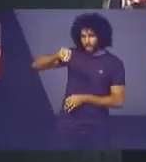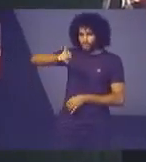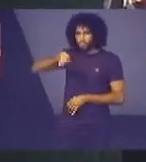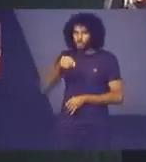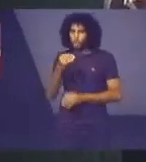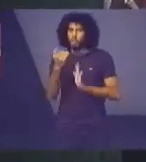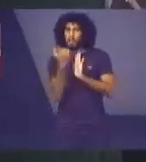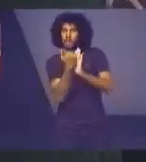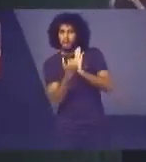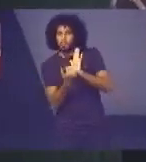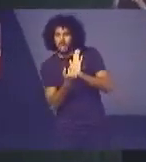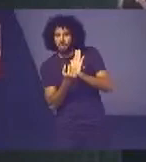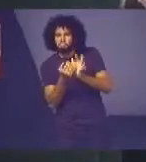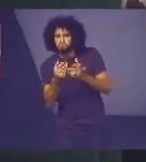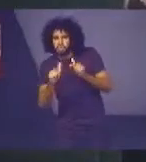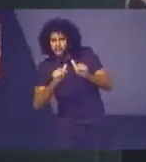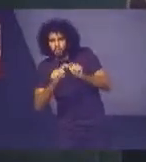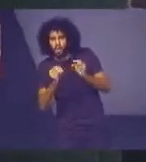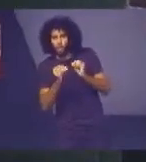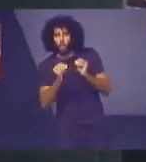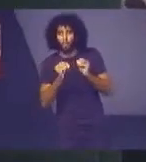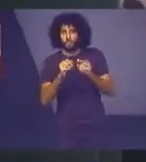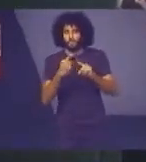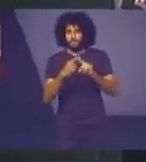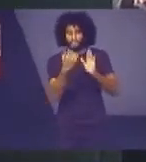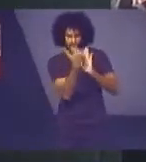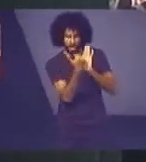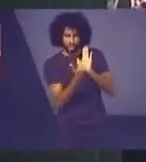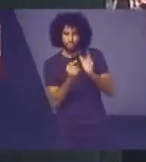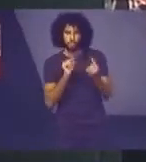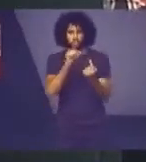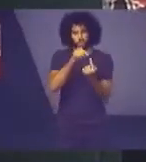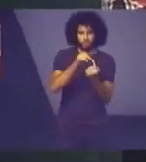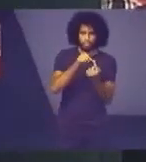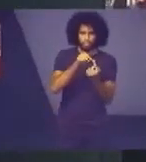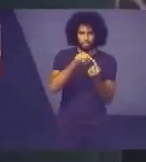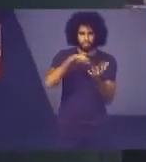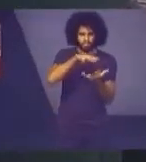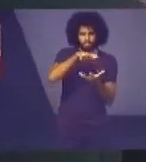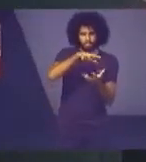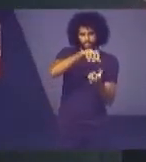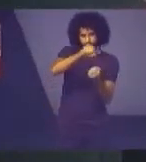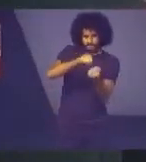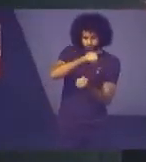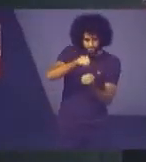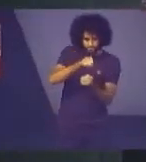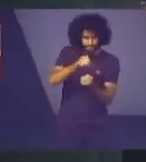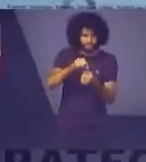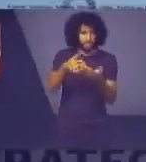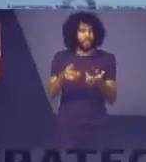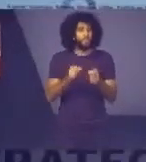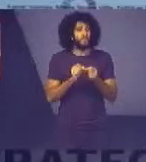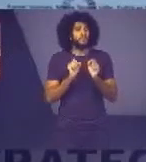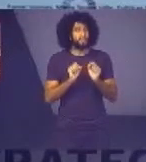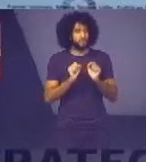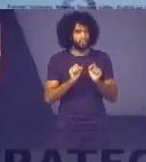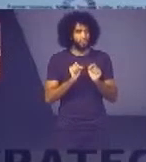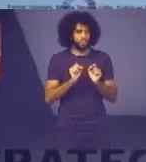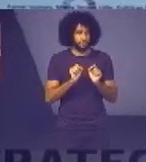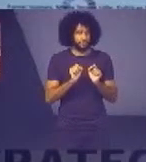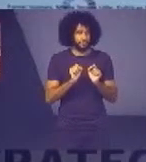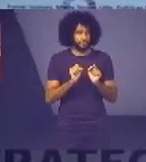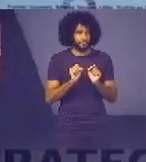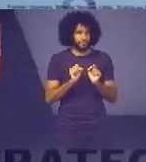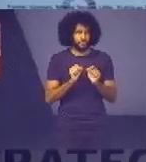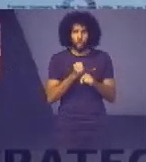Que é a Agenda 2030 Agenda dos Objetivos de Desenvolvimento Sustentável Então, faço aqui uma pequena